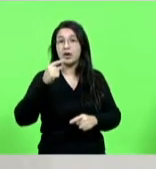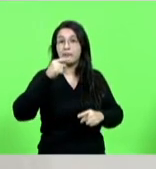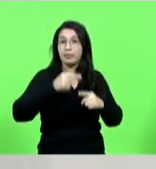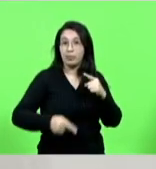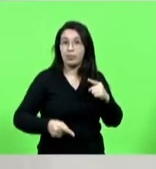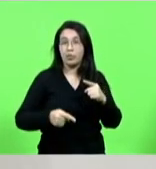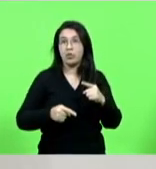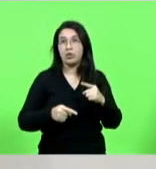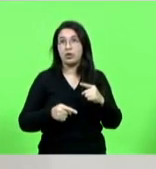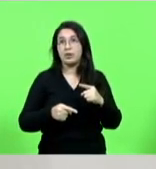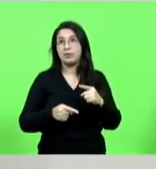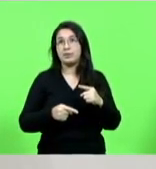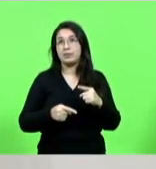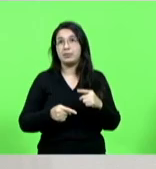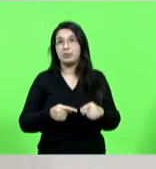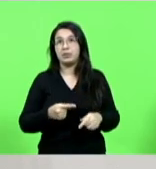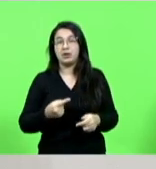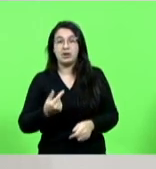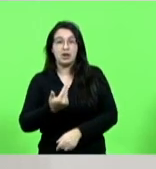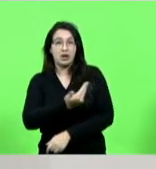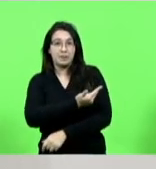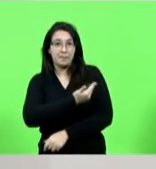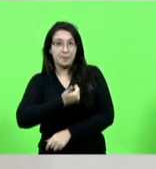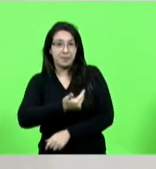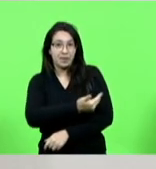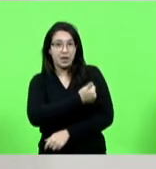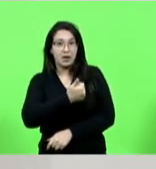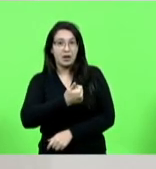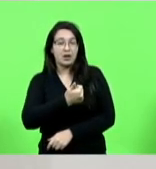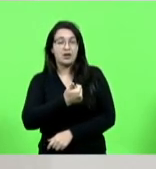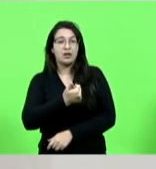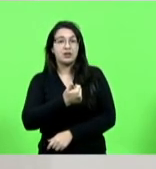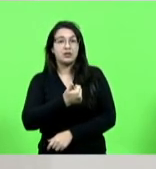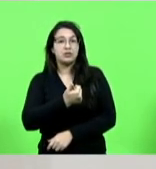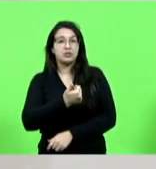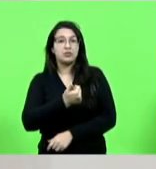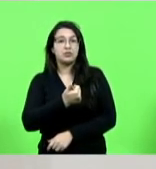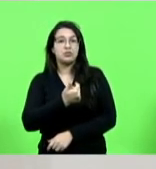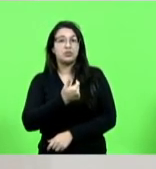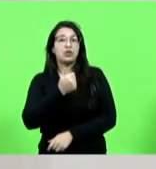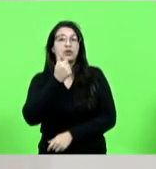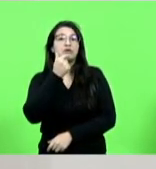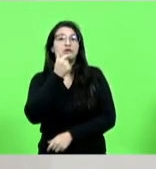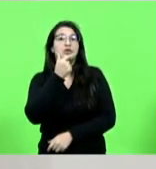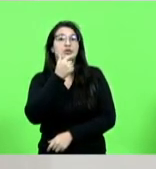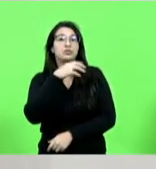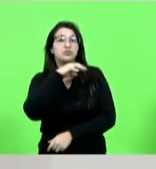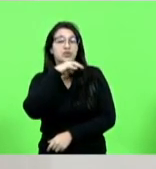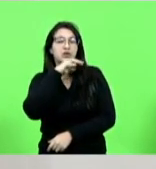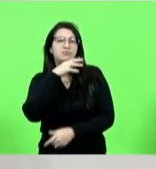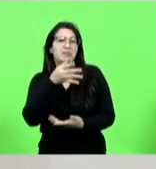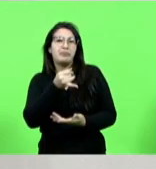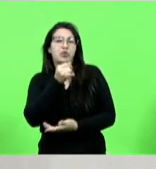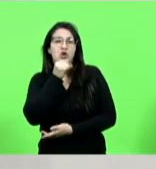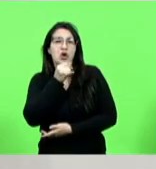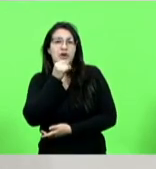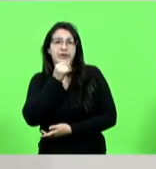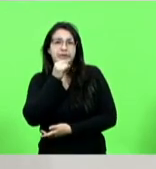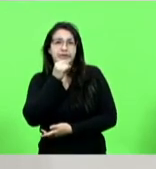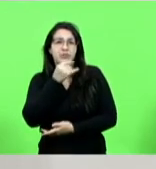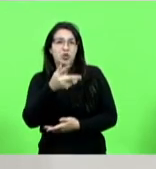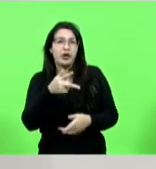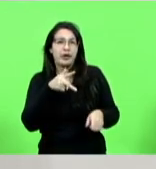a tatuagem estética nos animais aquela tatuagem por exemplo o animal foi